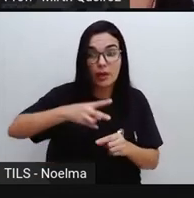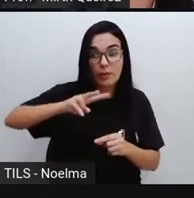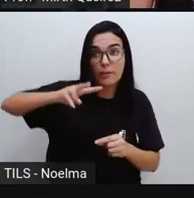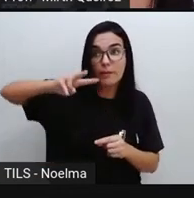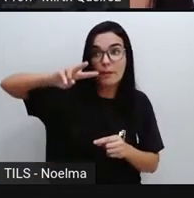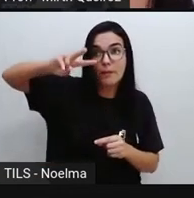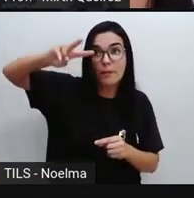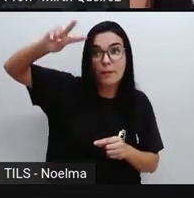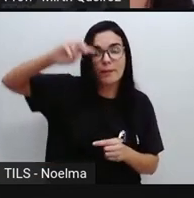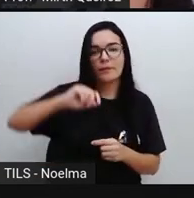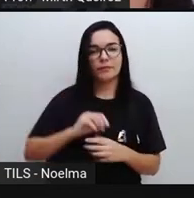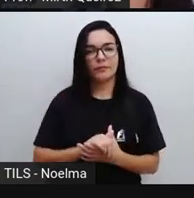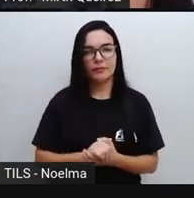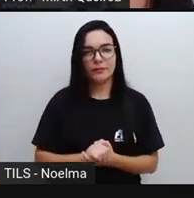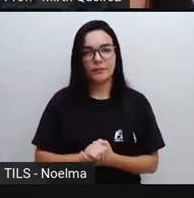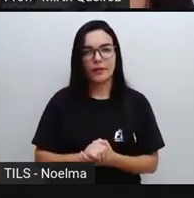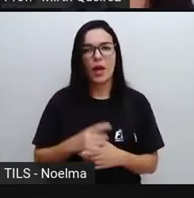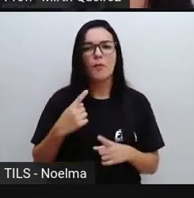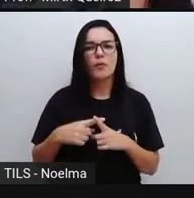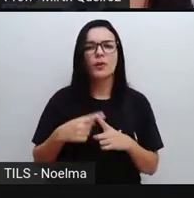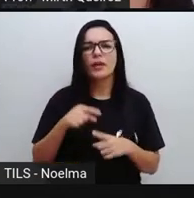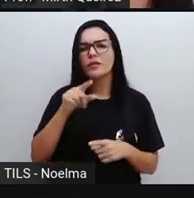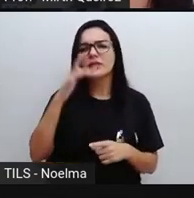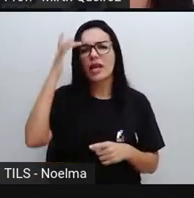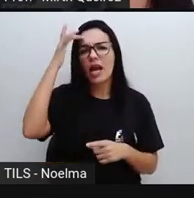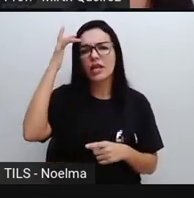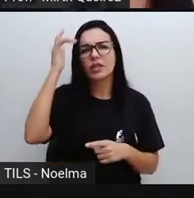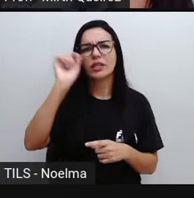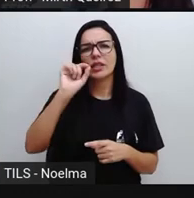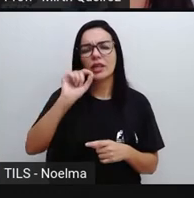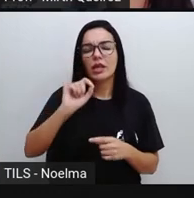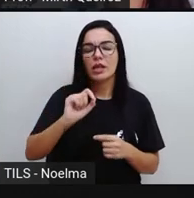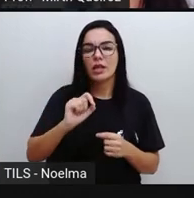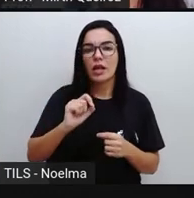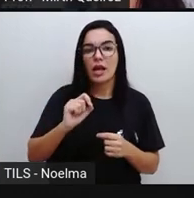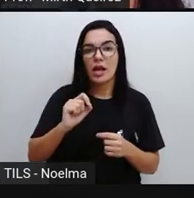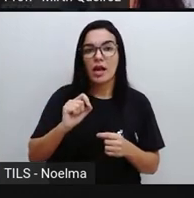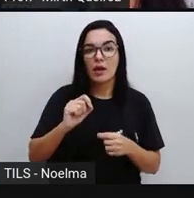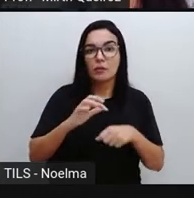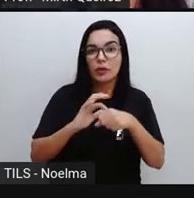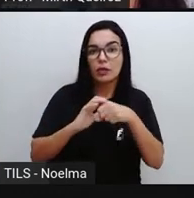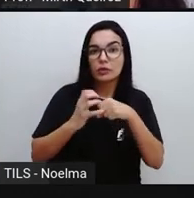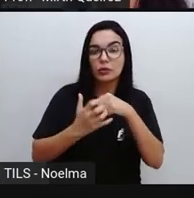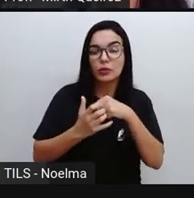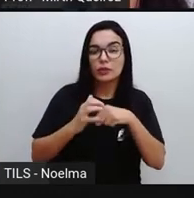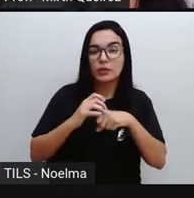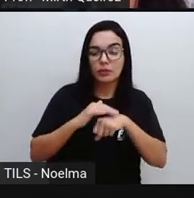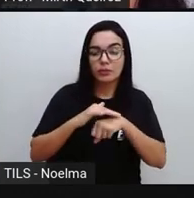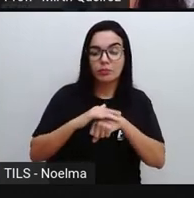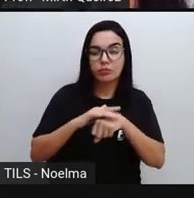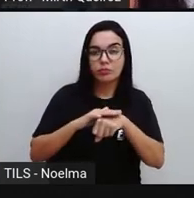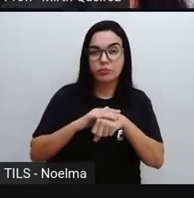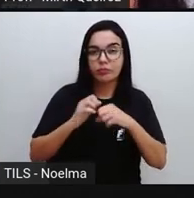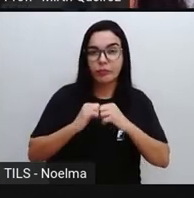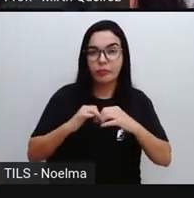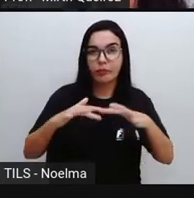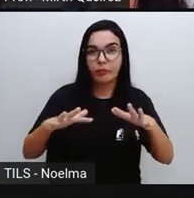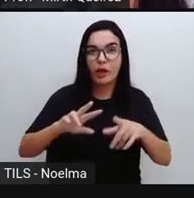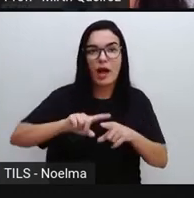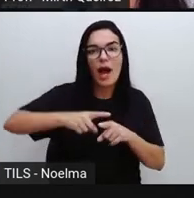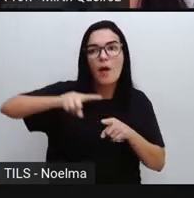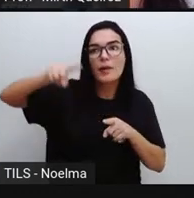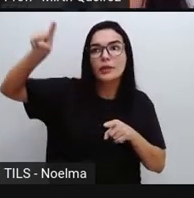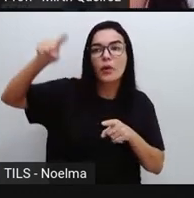ao início aí. Por que que vocês acham que os casos estão aumentando? Por que que eles aumentaram aí?